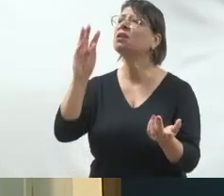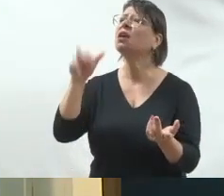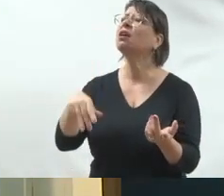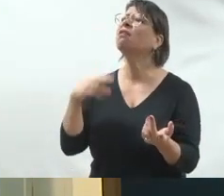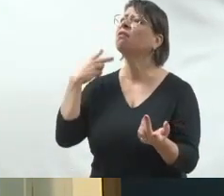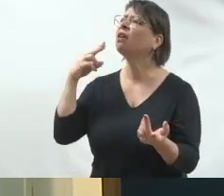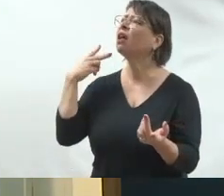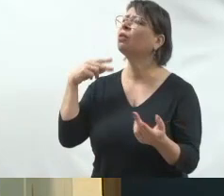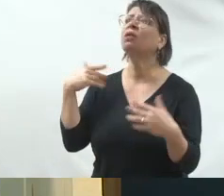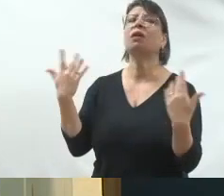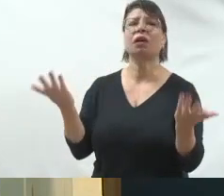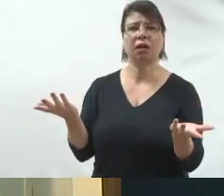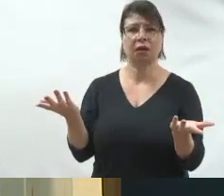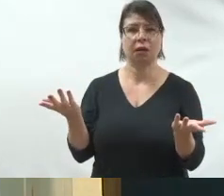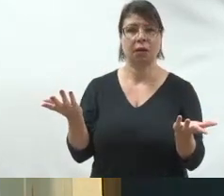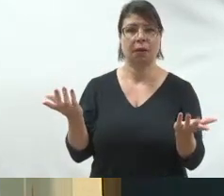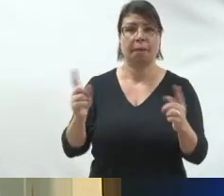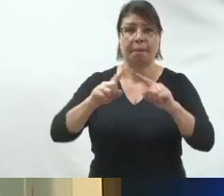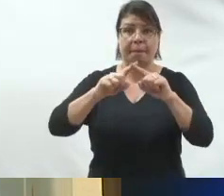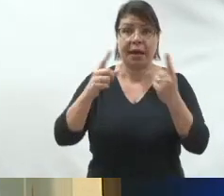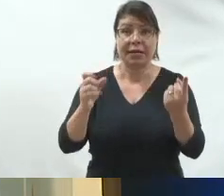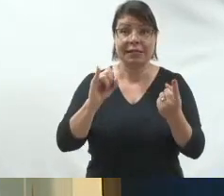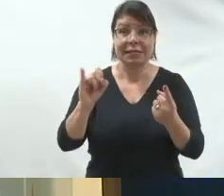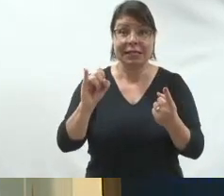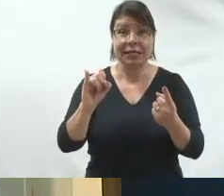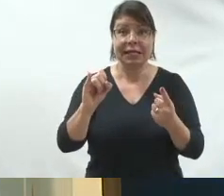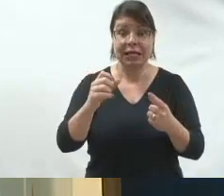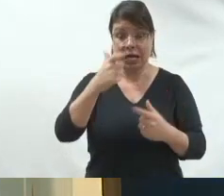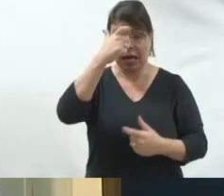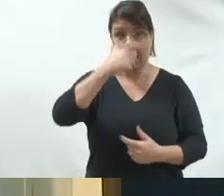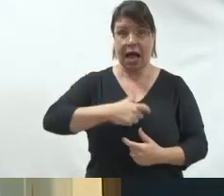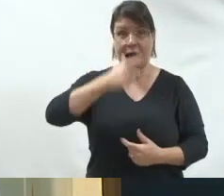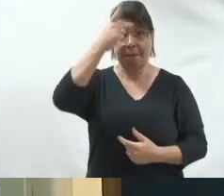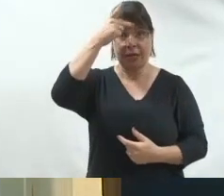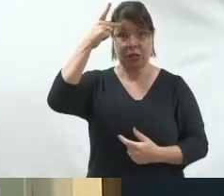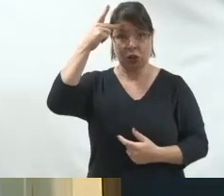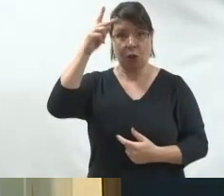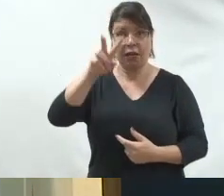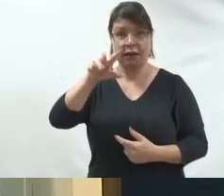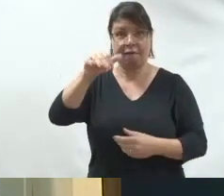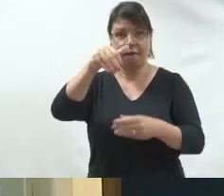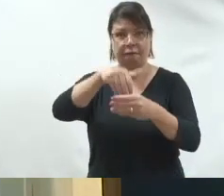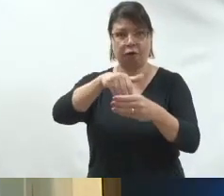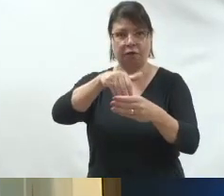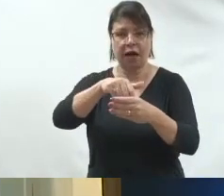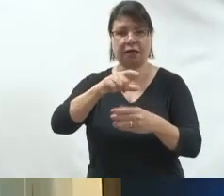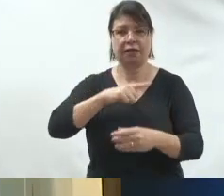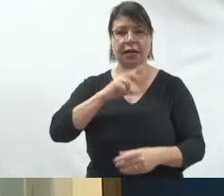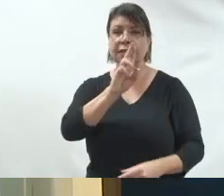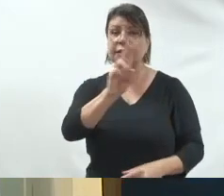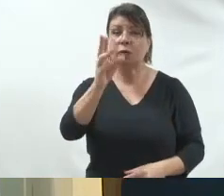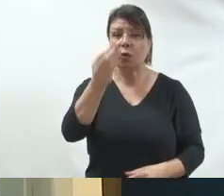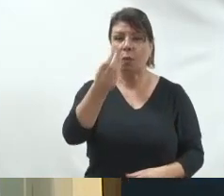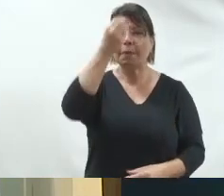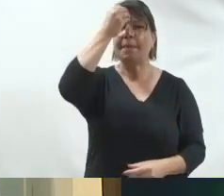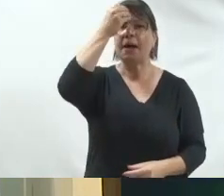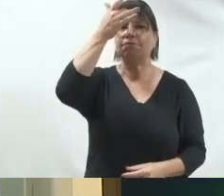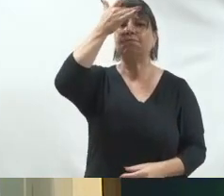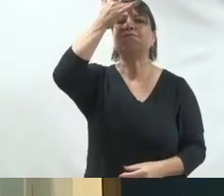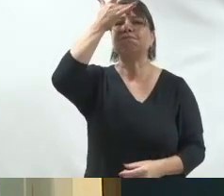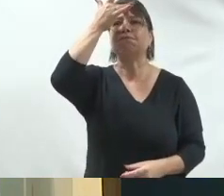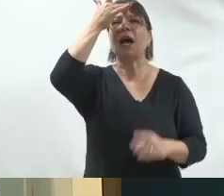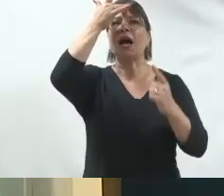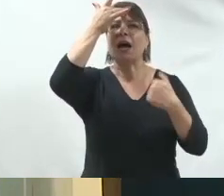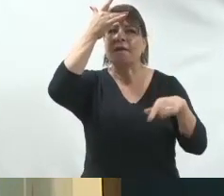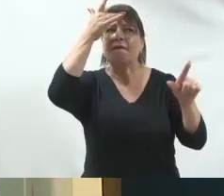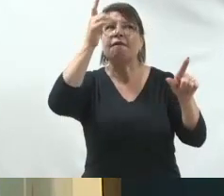estando no topo de todos os candidatos, na hora de escolher, é isso que a chama de voto útil. Vai com o primeiro, vai com o fulano,